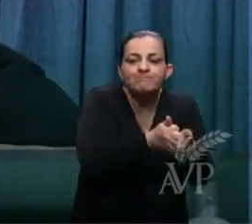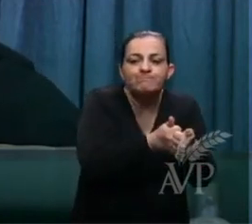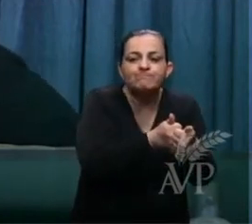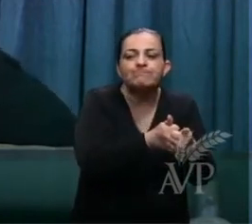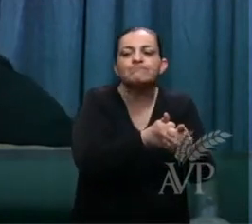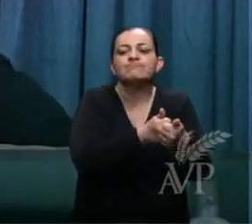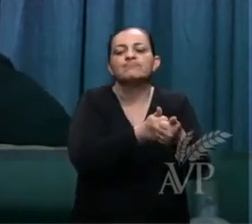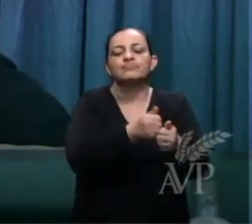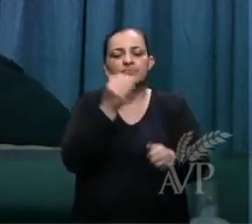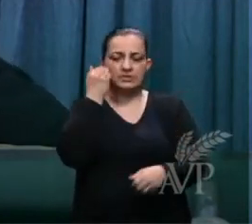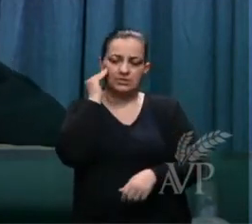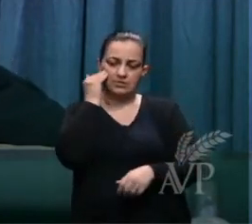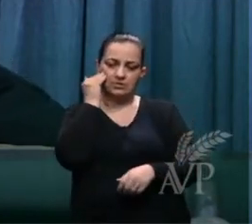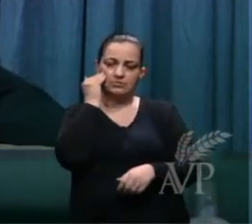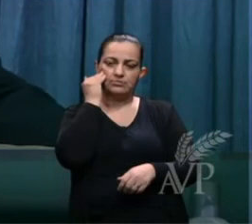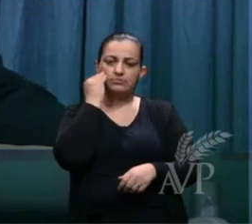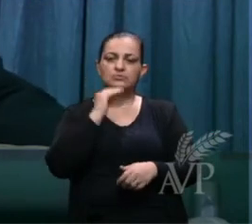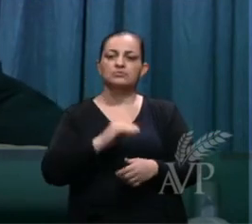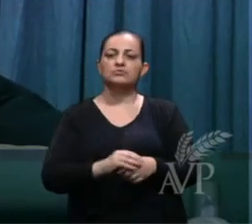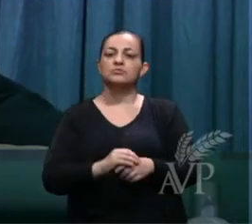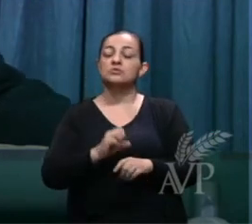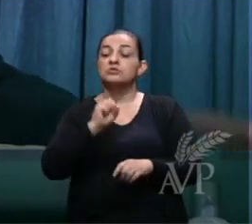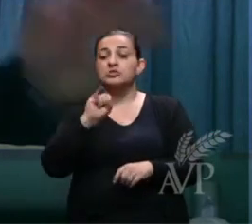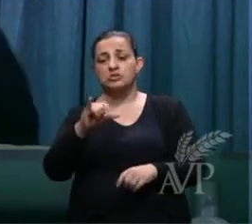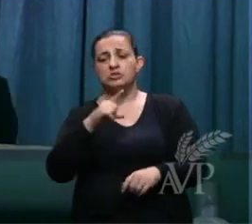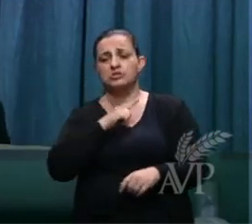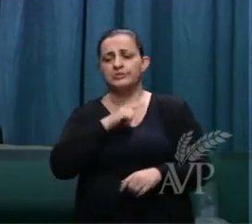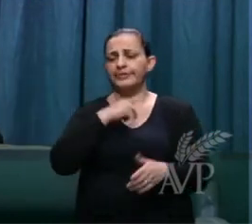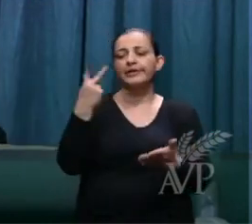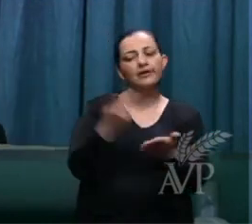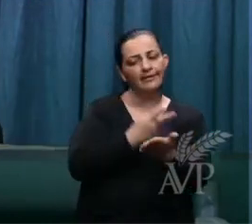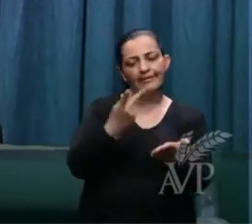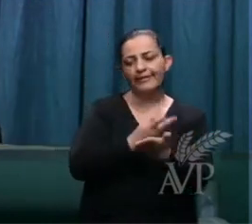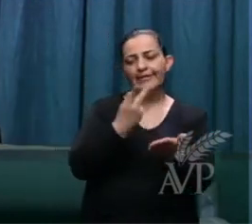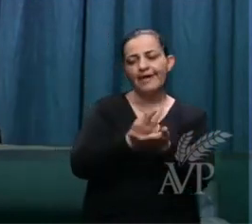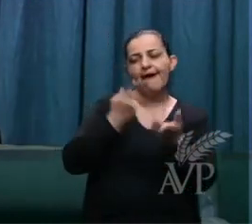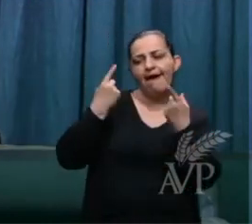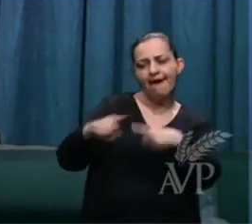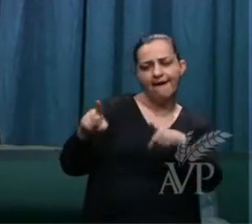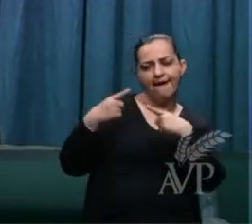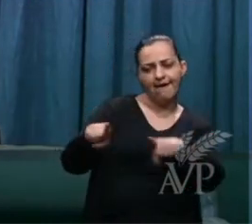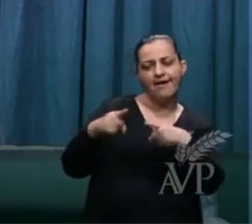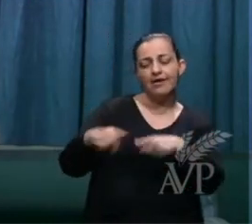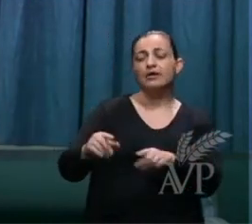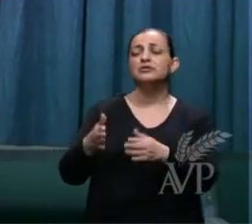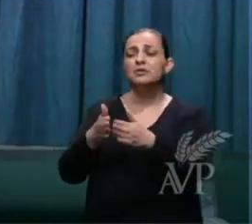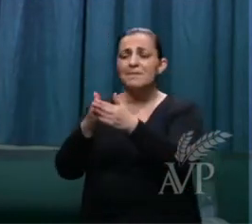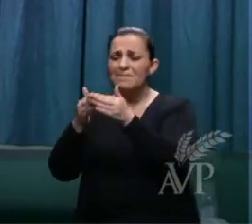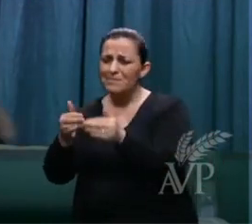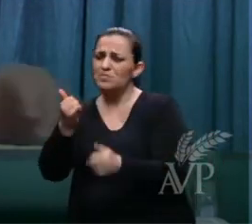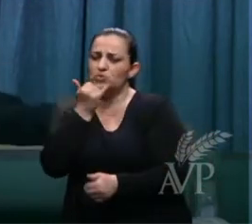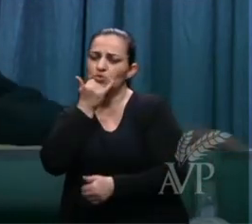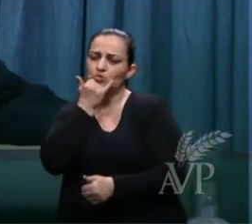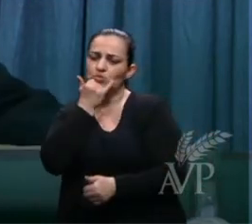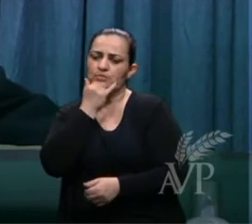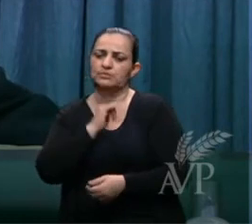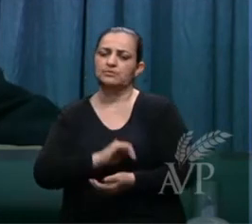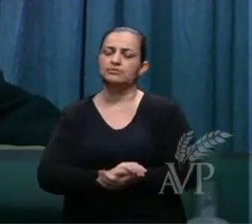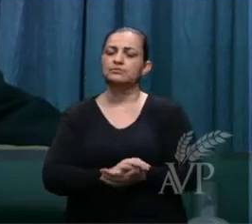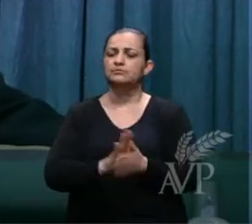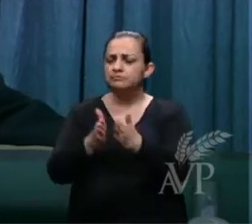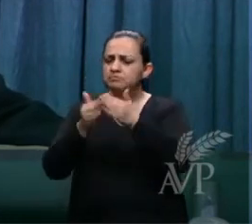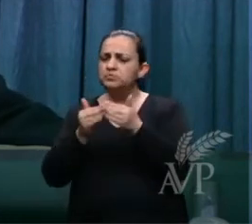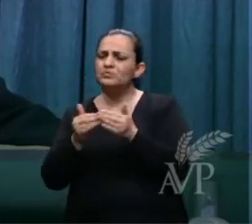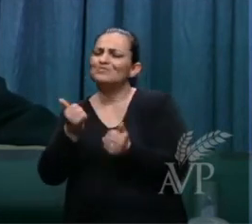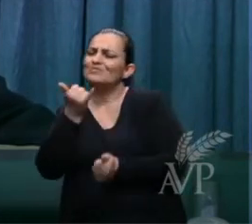entende se tenhas errado contra alguém peça desculpa peça